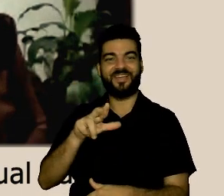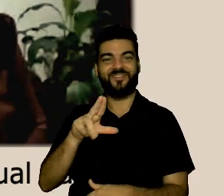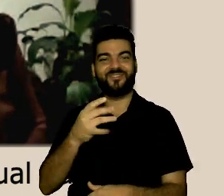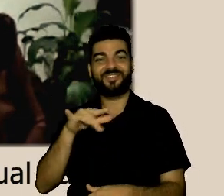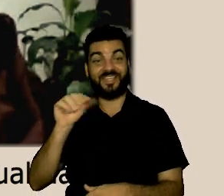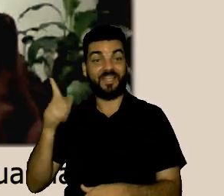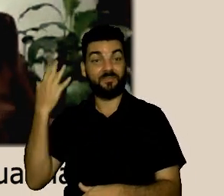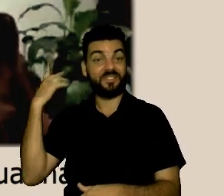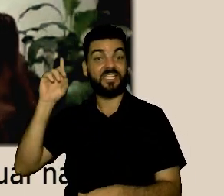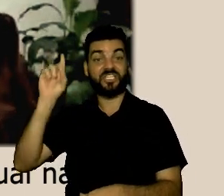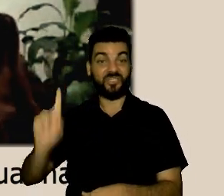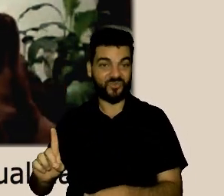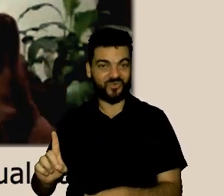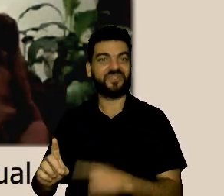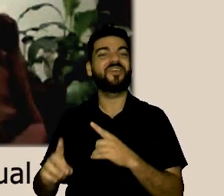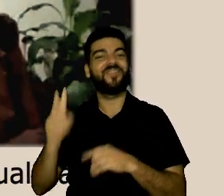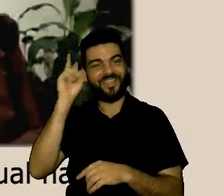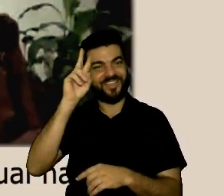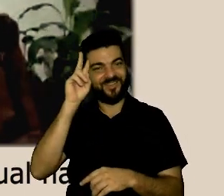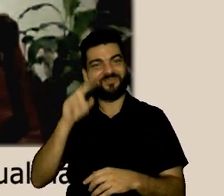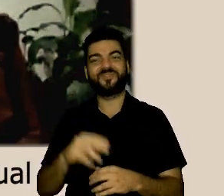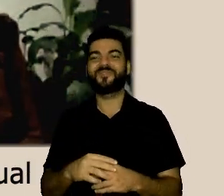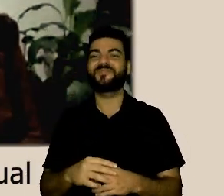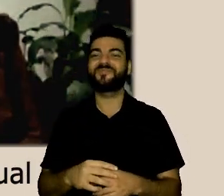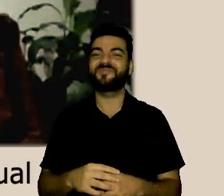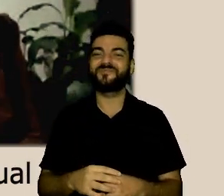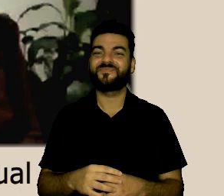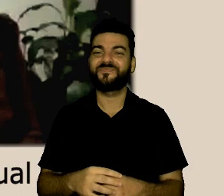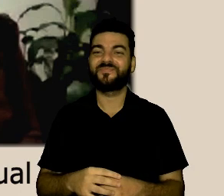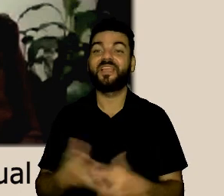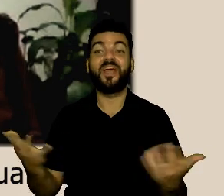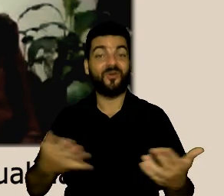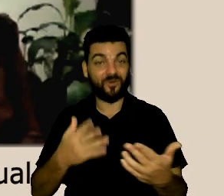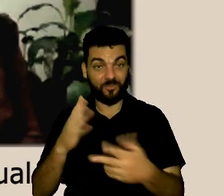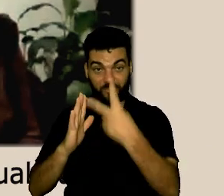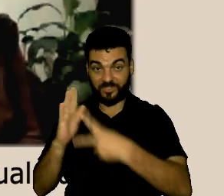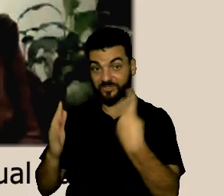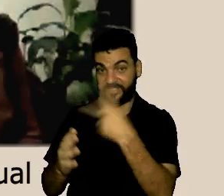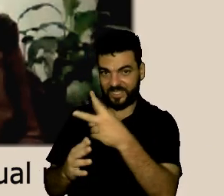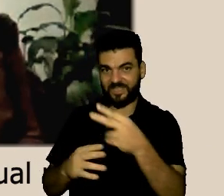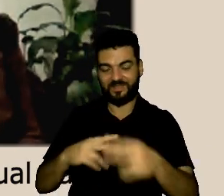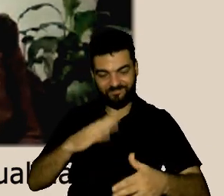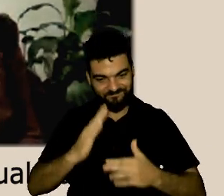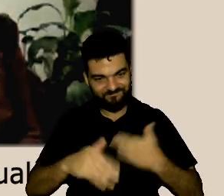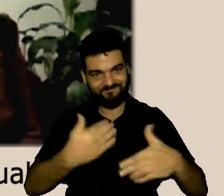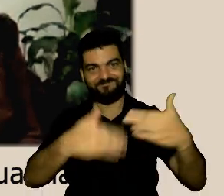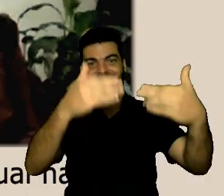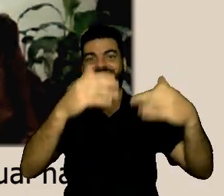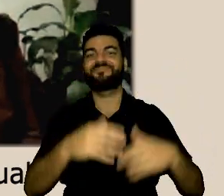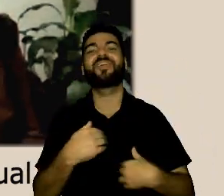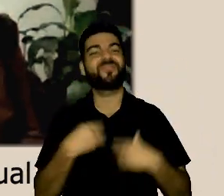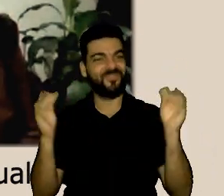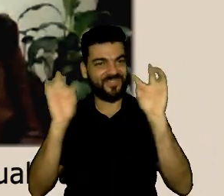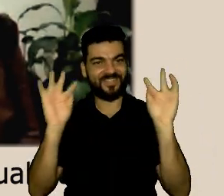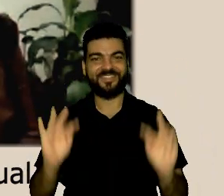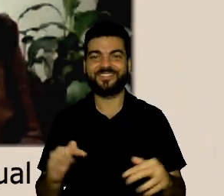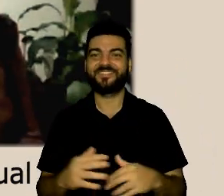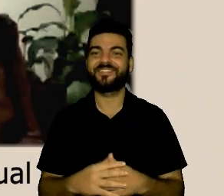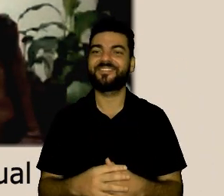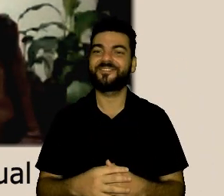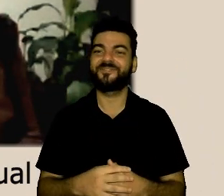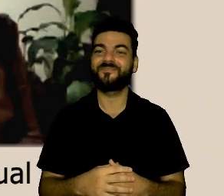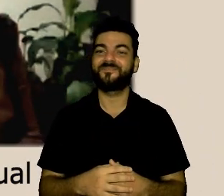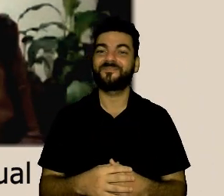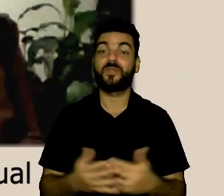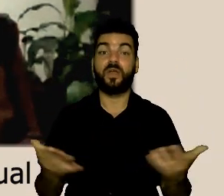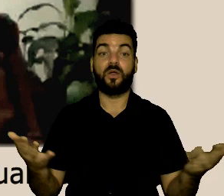diretora e foi dado continuidade com a Raiklé então fico muito feliz eu